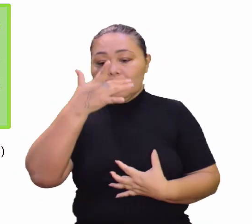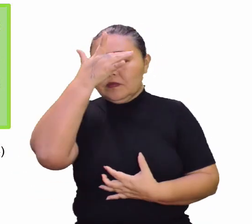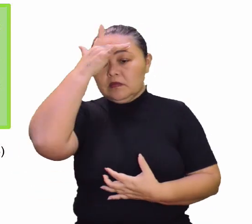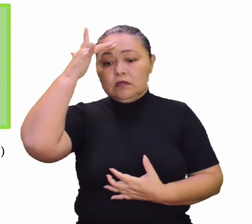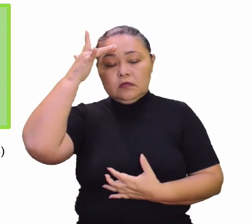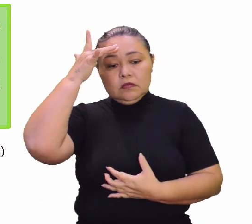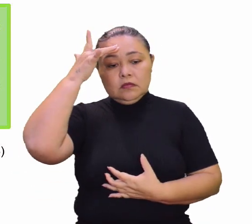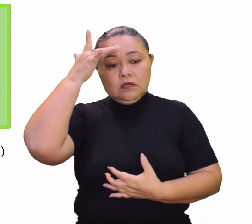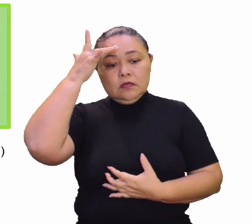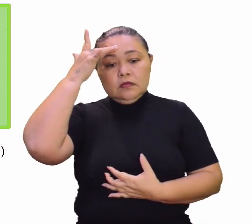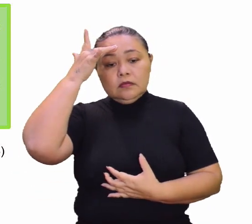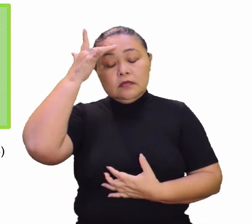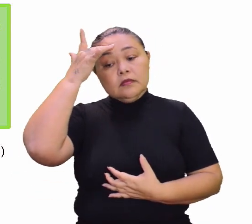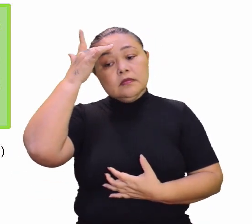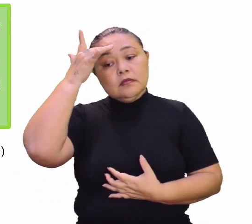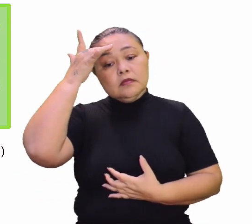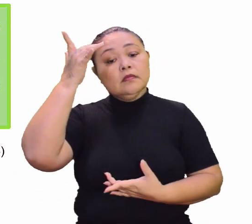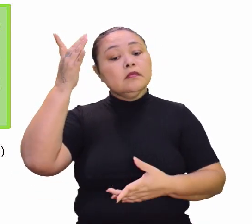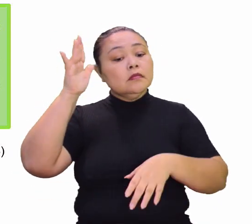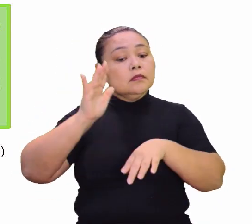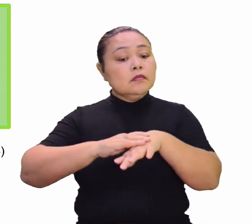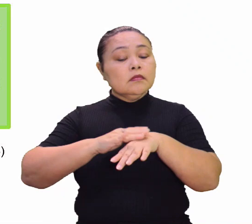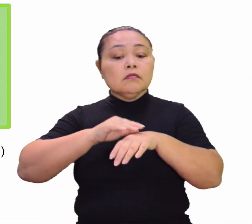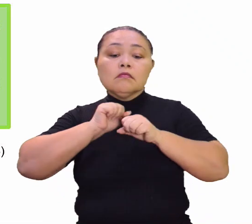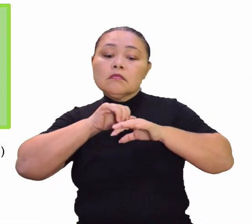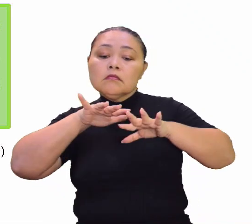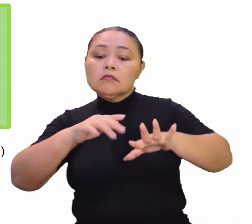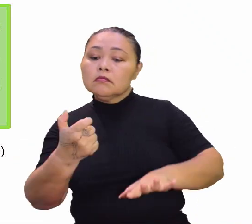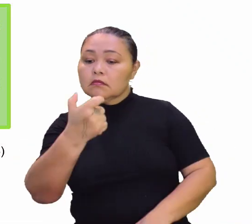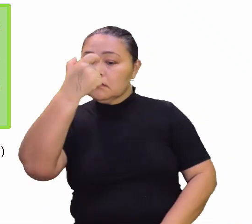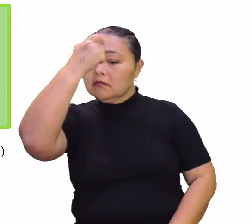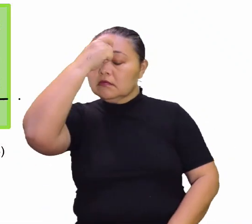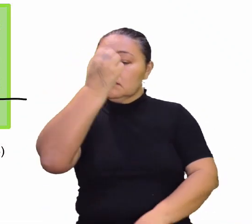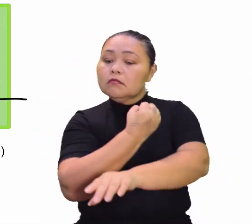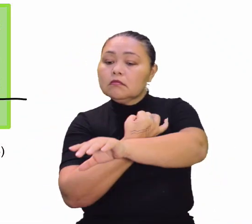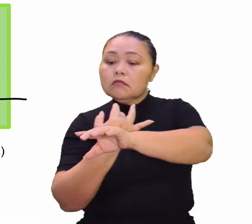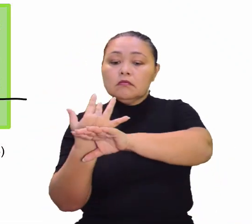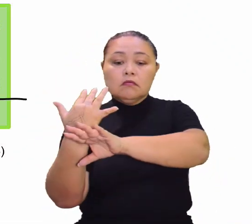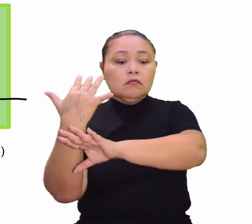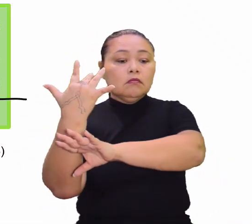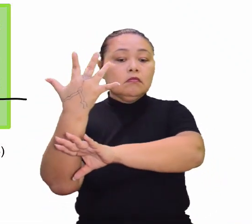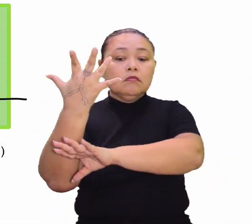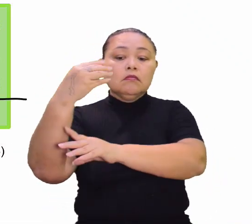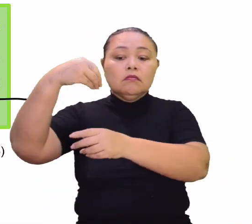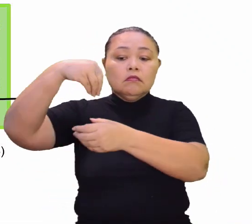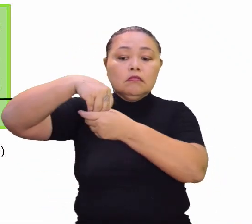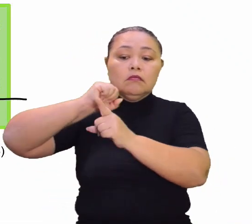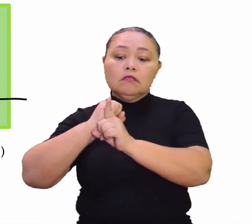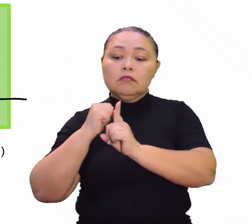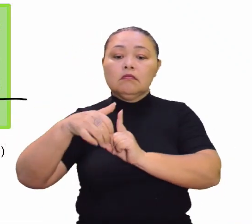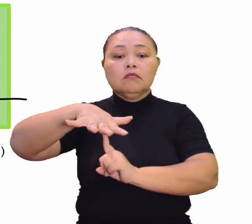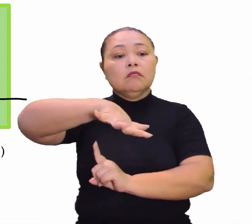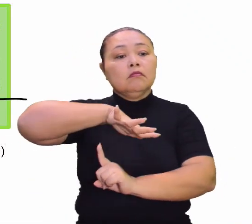pessoas, sobretudo para disseminar a questão da consciência ecológica na sociedade.